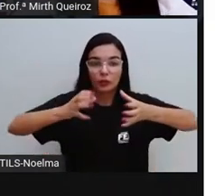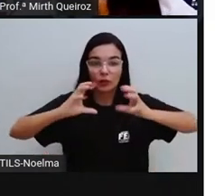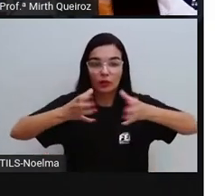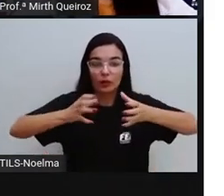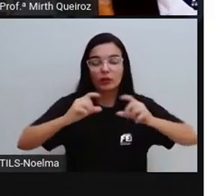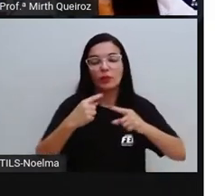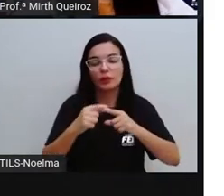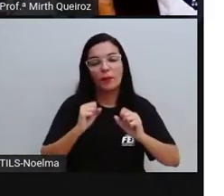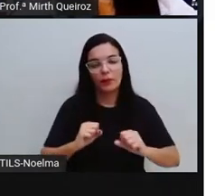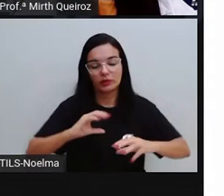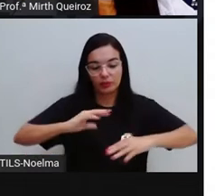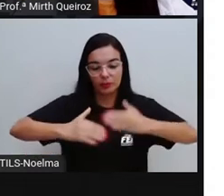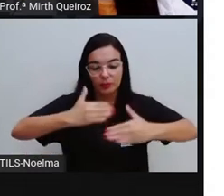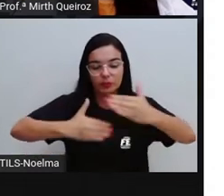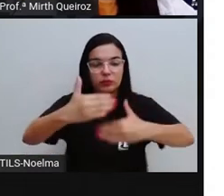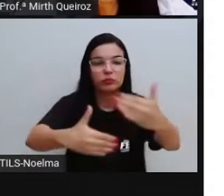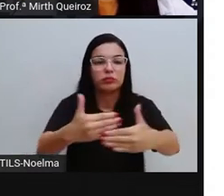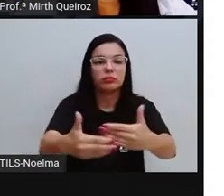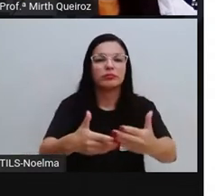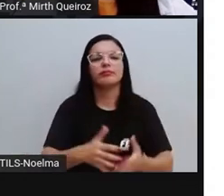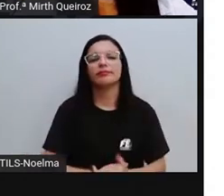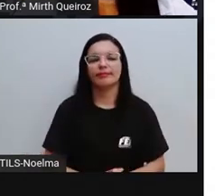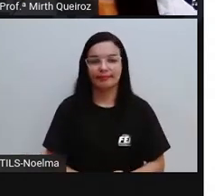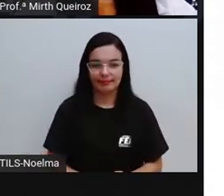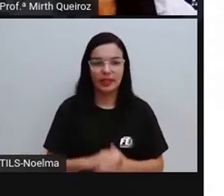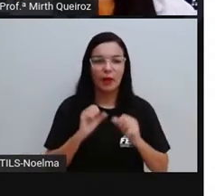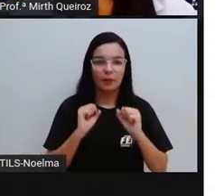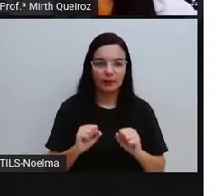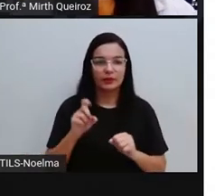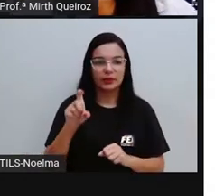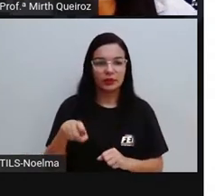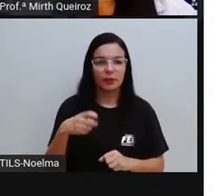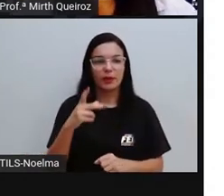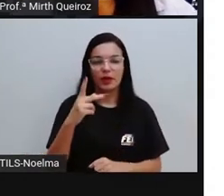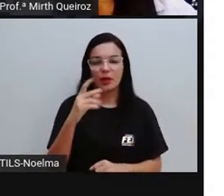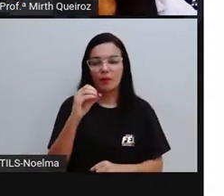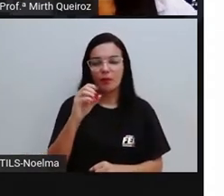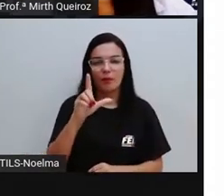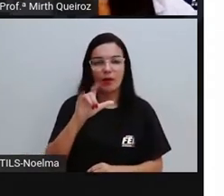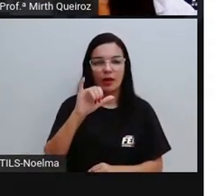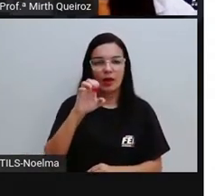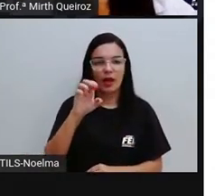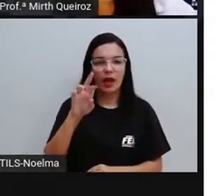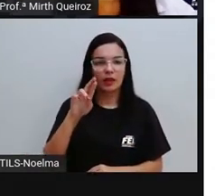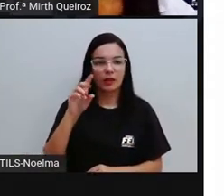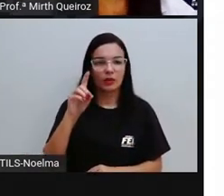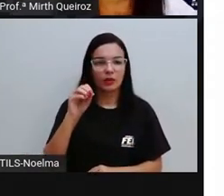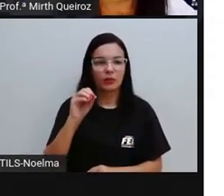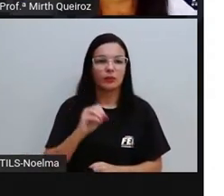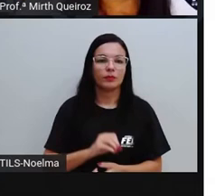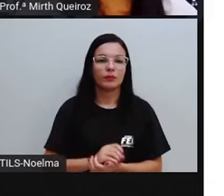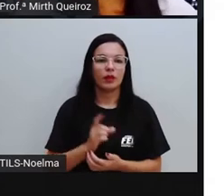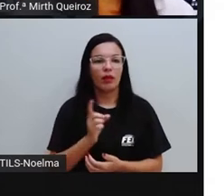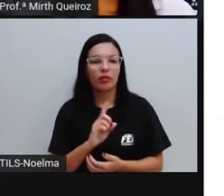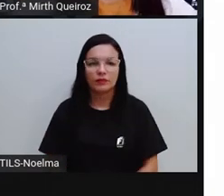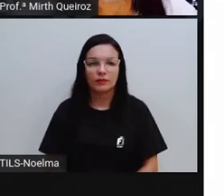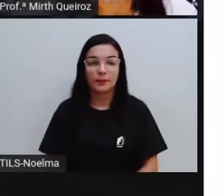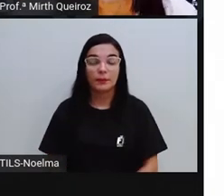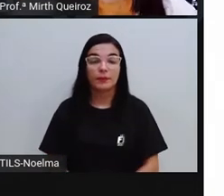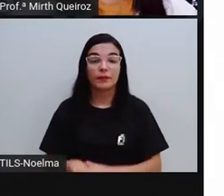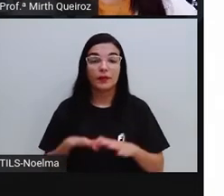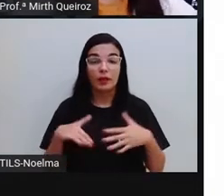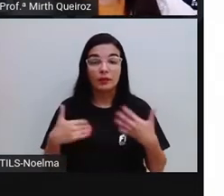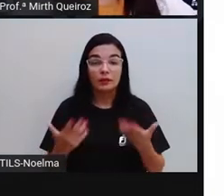rolar em corpos são chamados de corpos redondos, certo? Ou não poliedros.